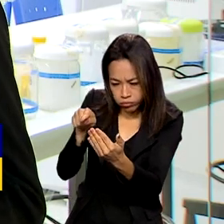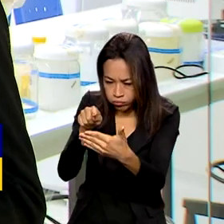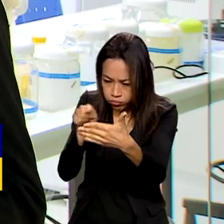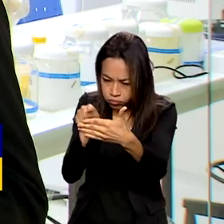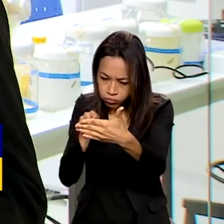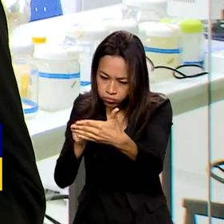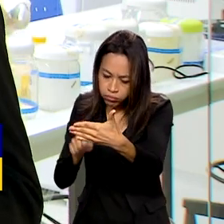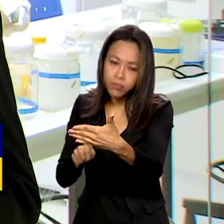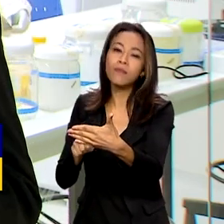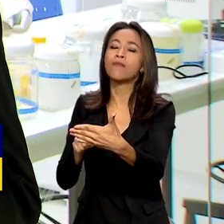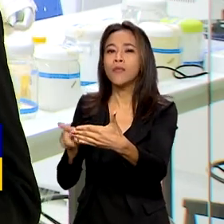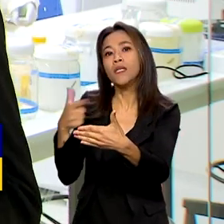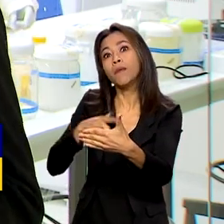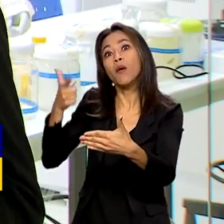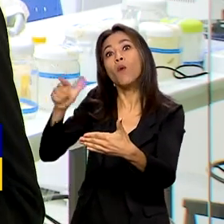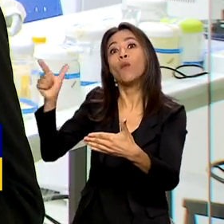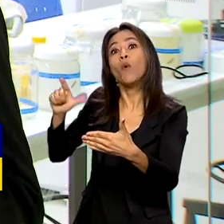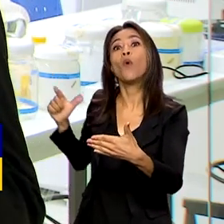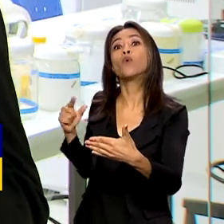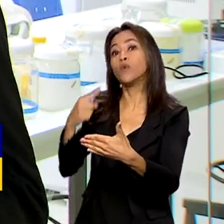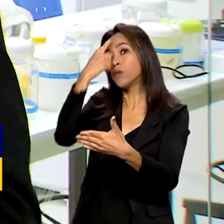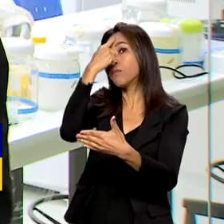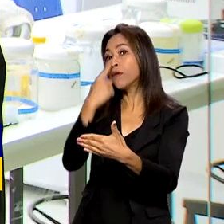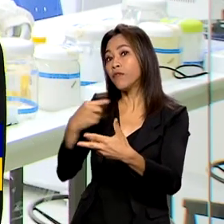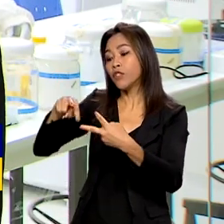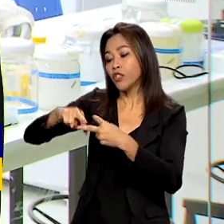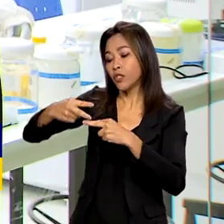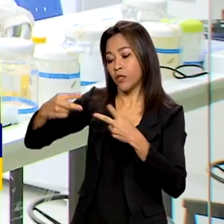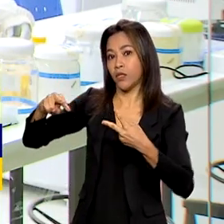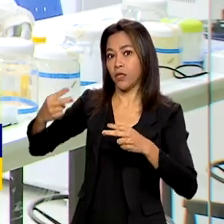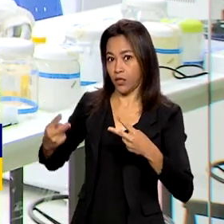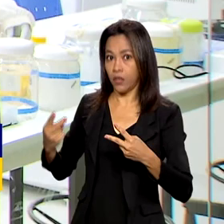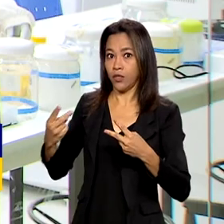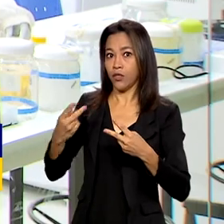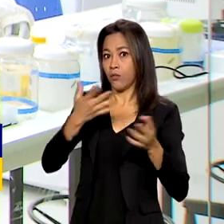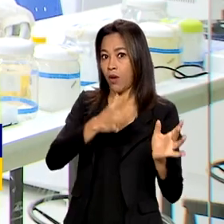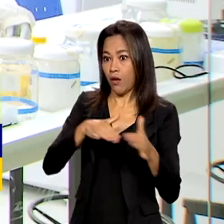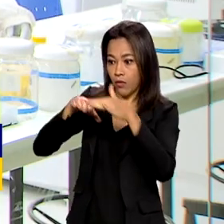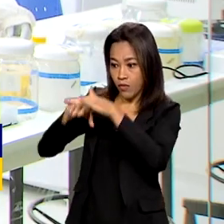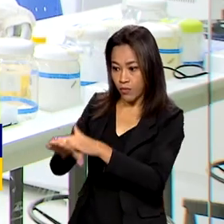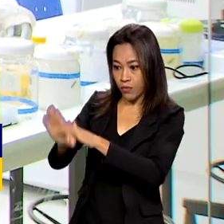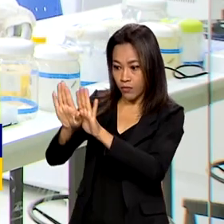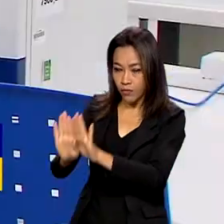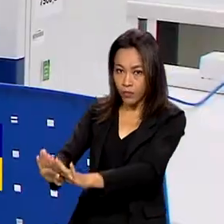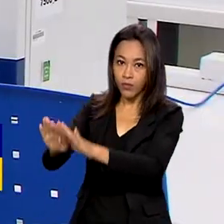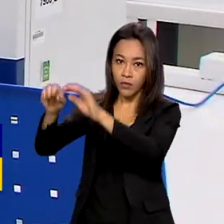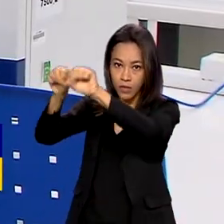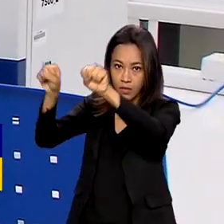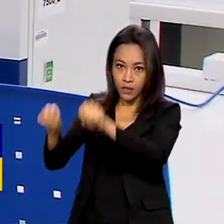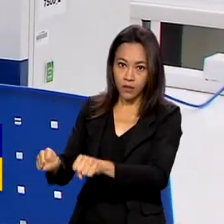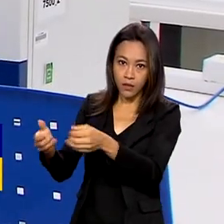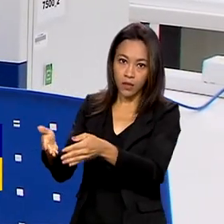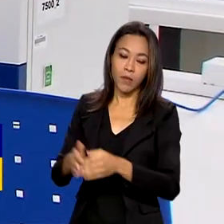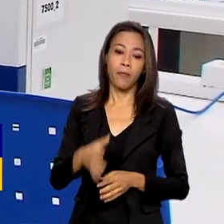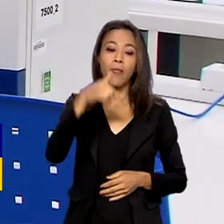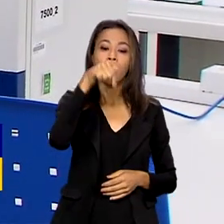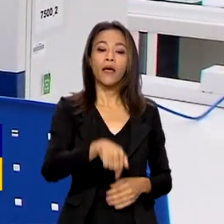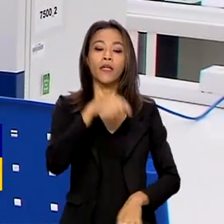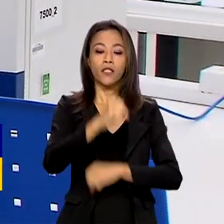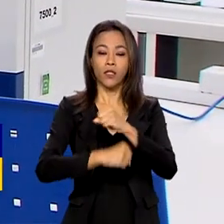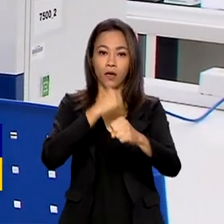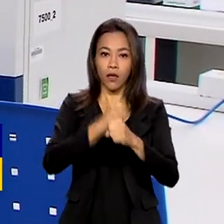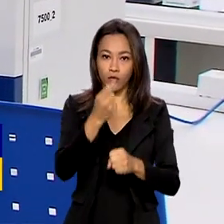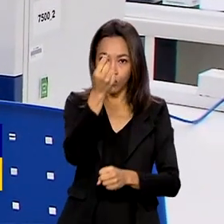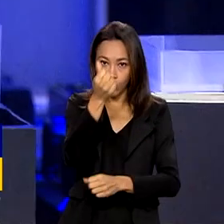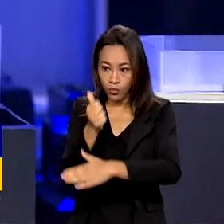investigação e também com os demais perfis genéticos inseridos nesse banco de dados de perfis genéticos. Neste ano, o orçamento